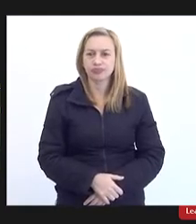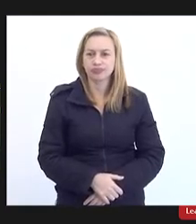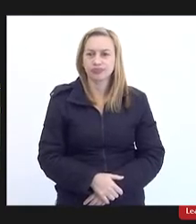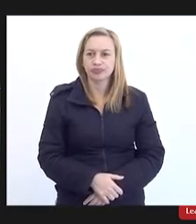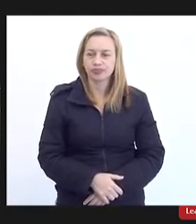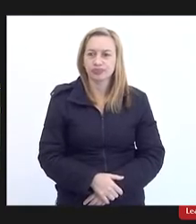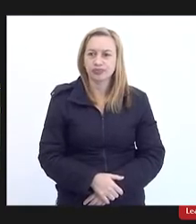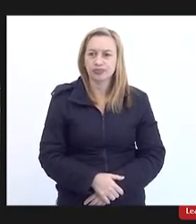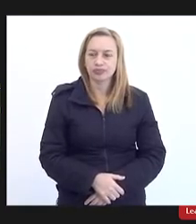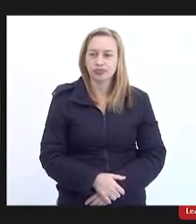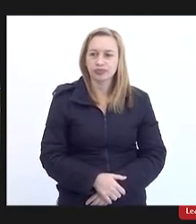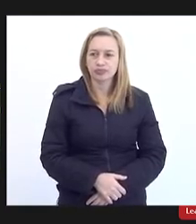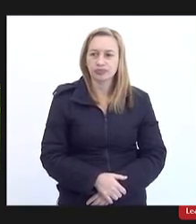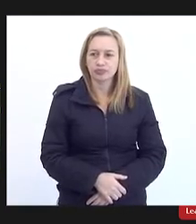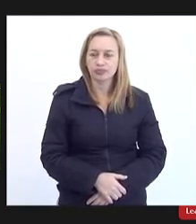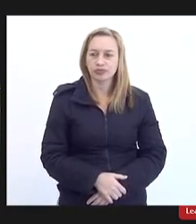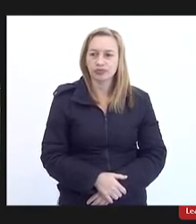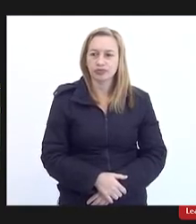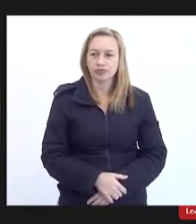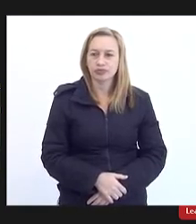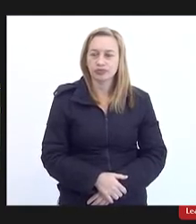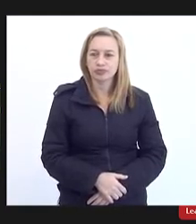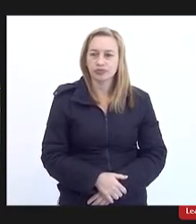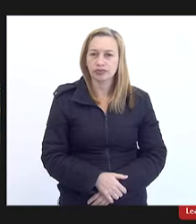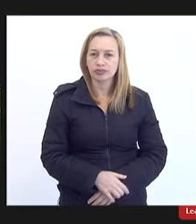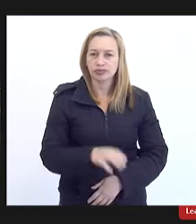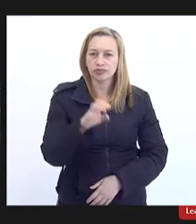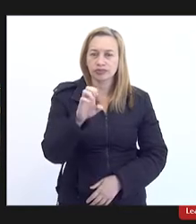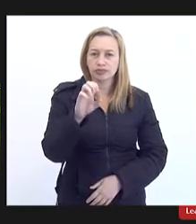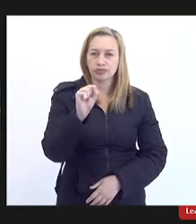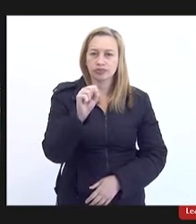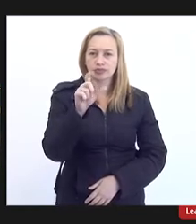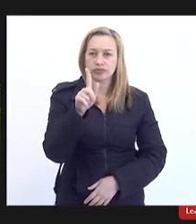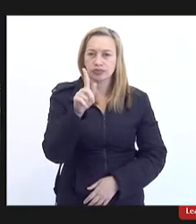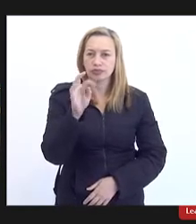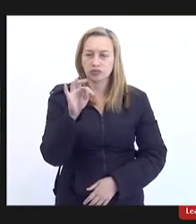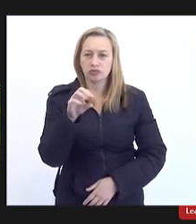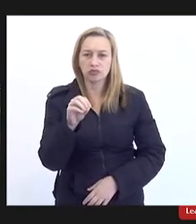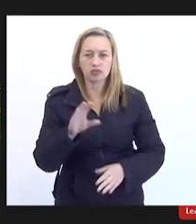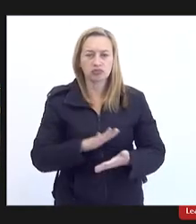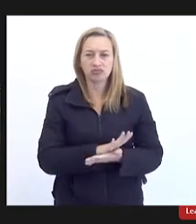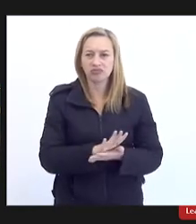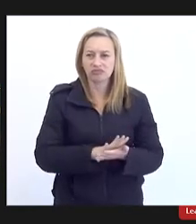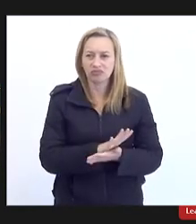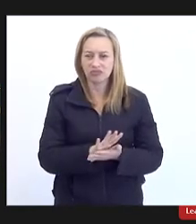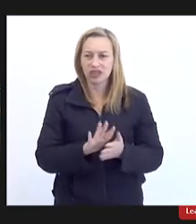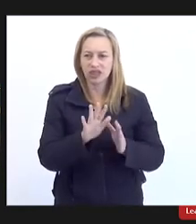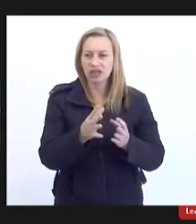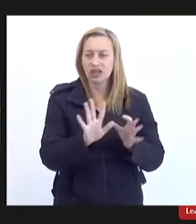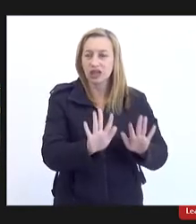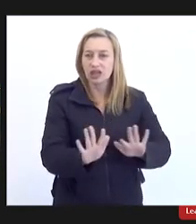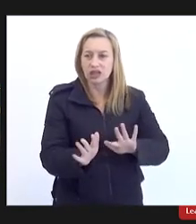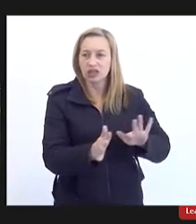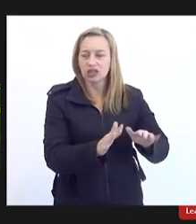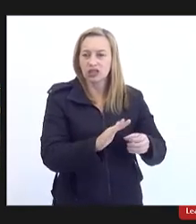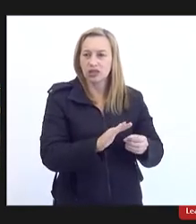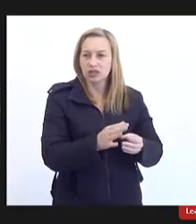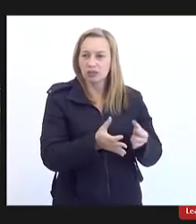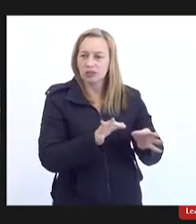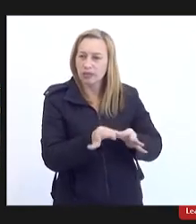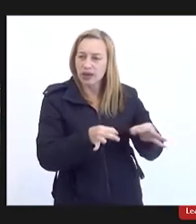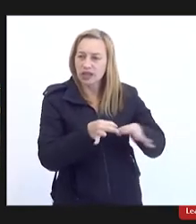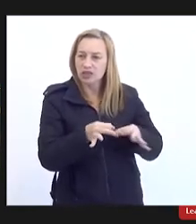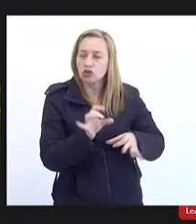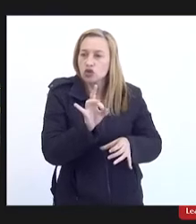o esgoto a questão a do esgoto não existe recolhimento existe uma estação de tratamento que foi feita uns